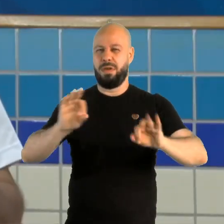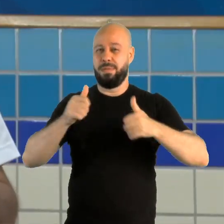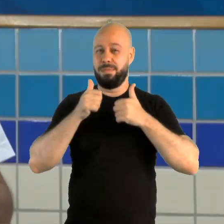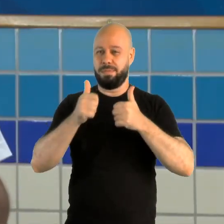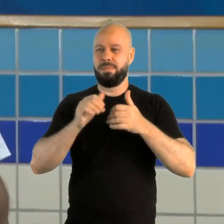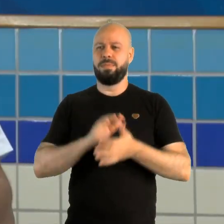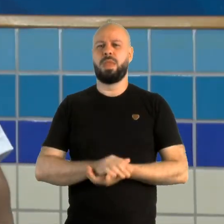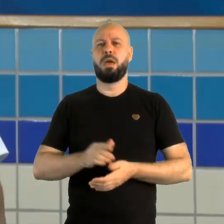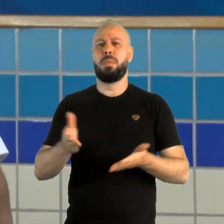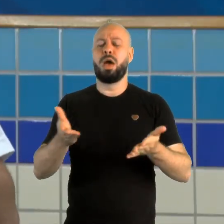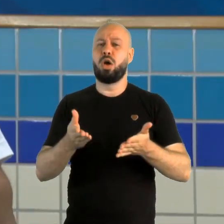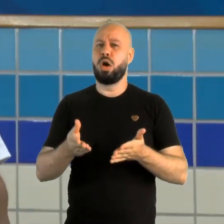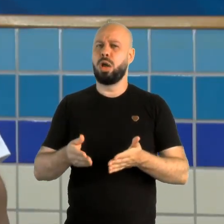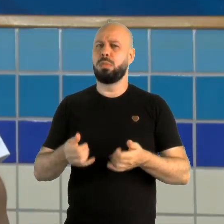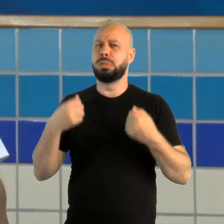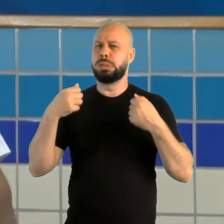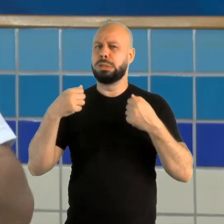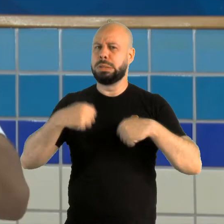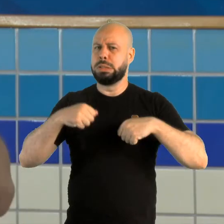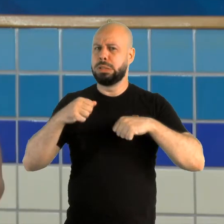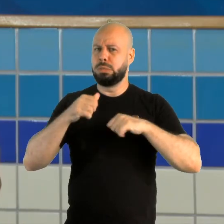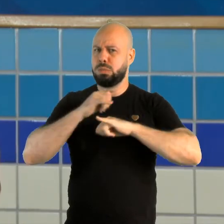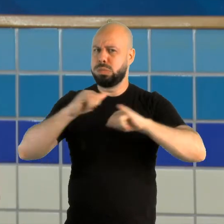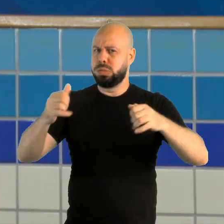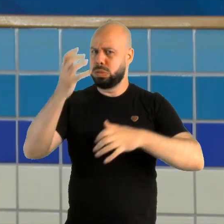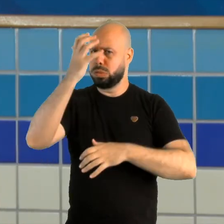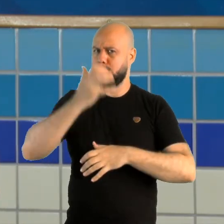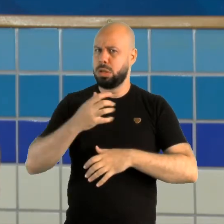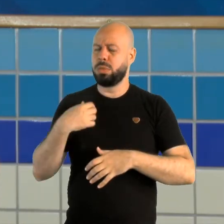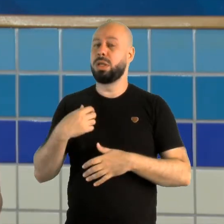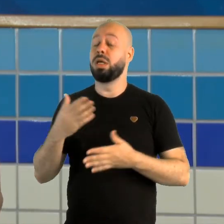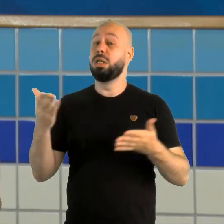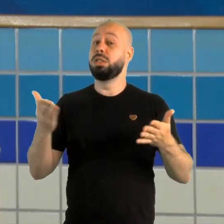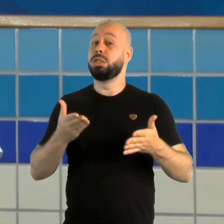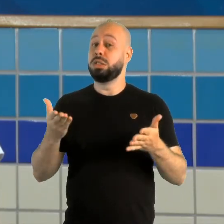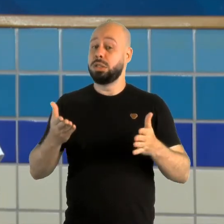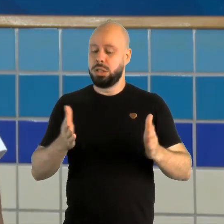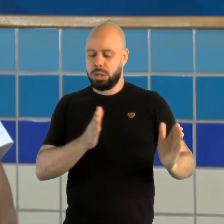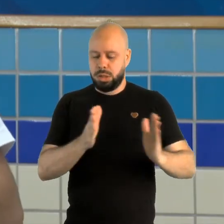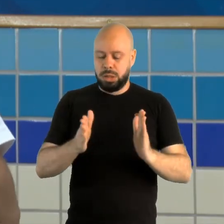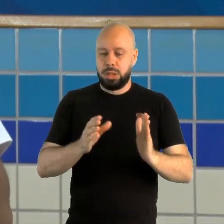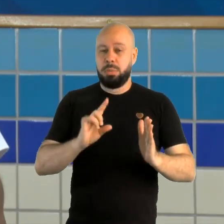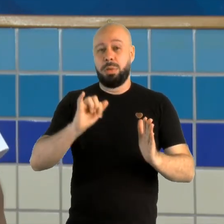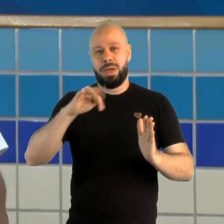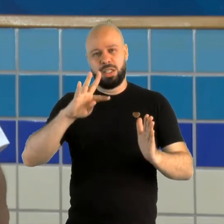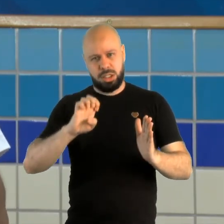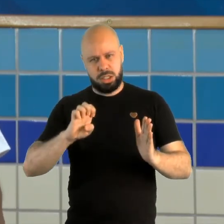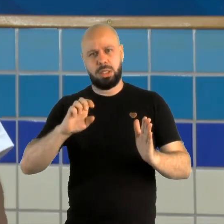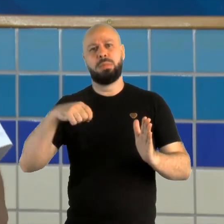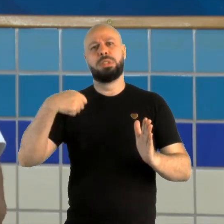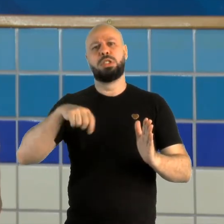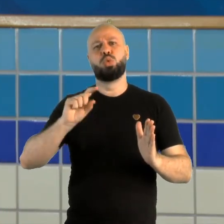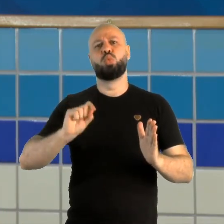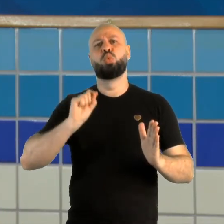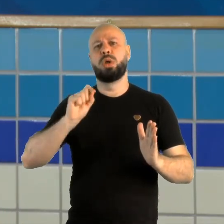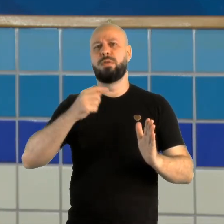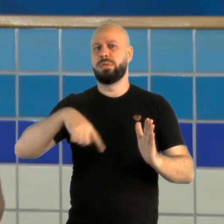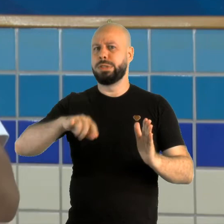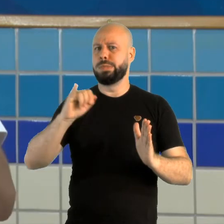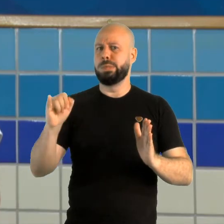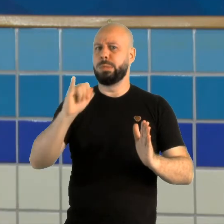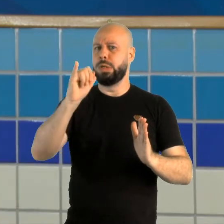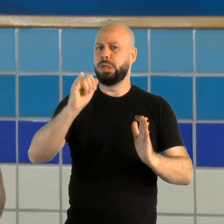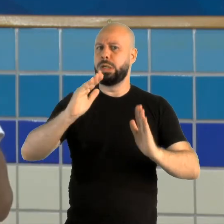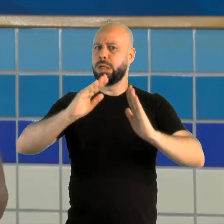Mas agora, moçadinha, eu preciso falar sério com você. Está no encerramento do nosso bimestre. É muito importante que vocês que estão em